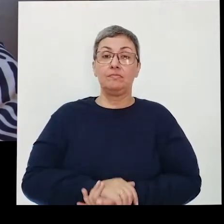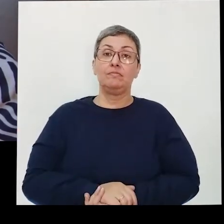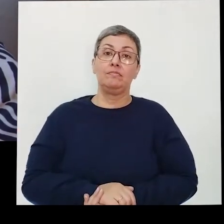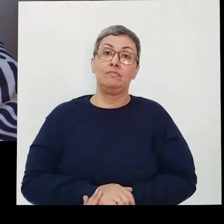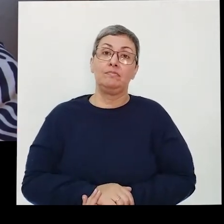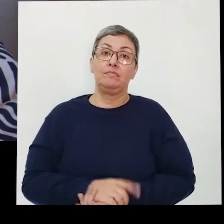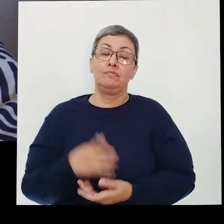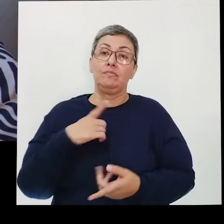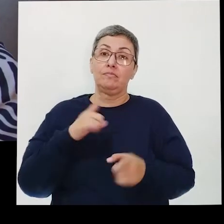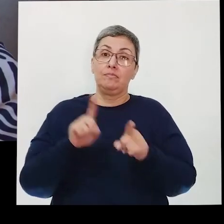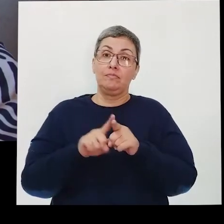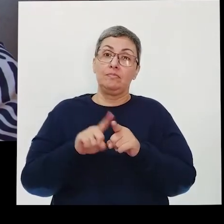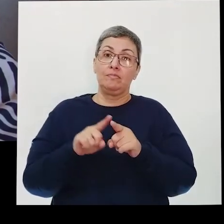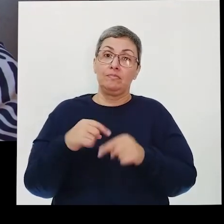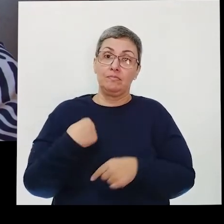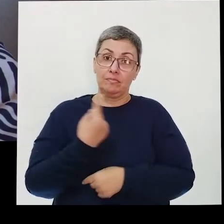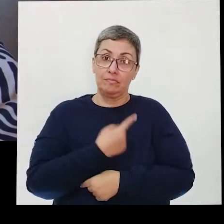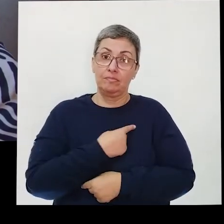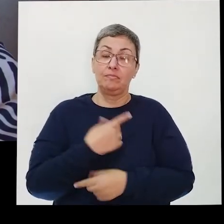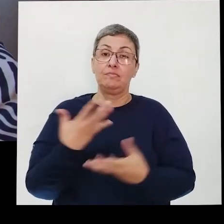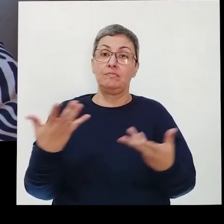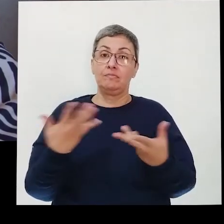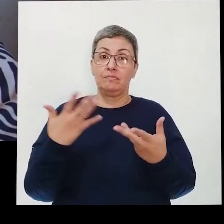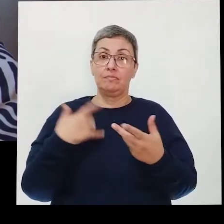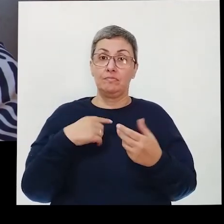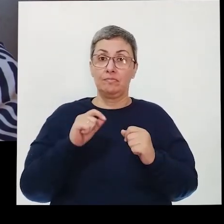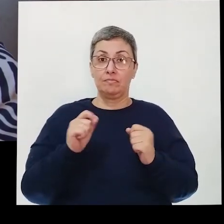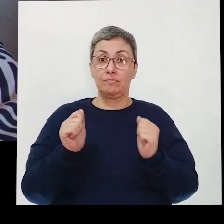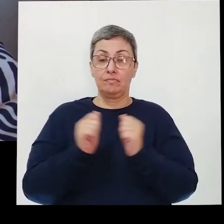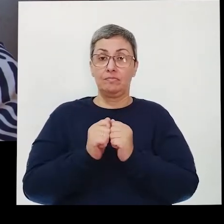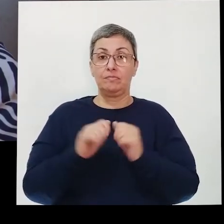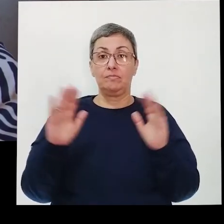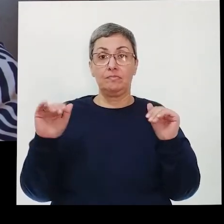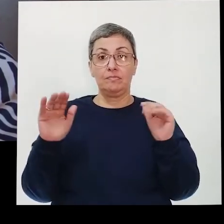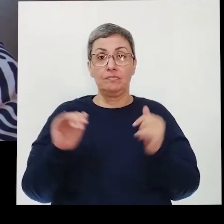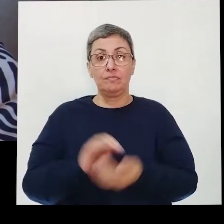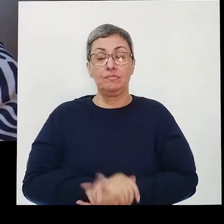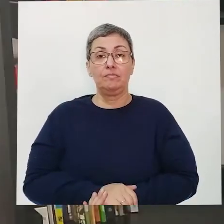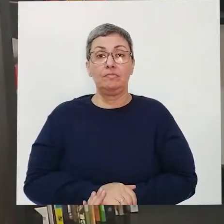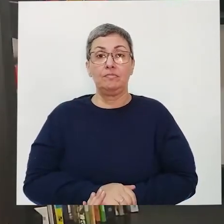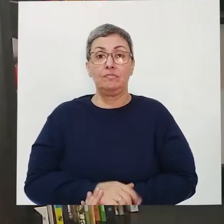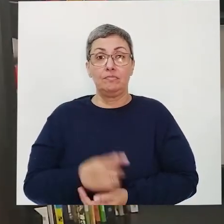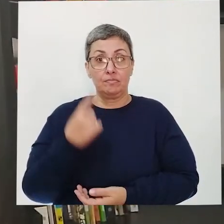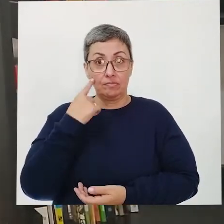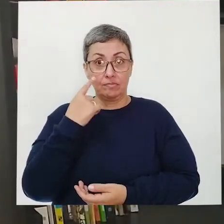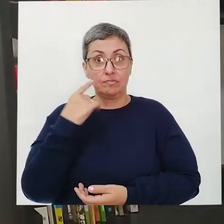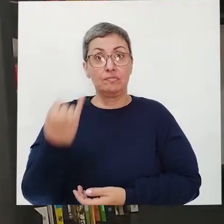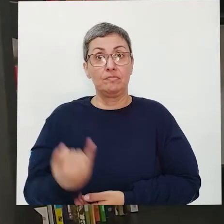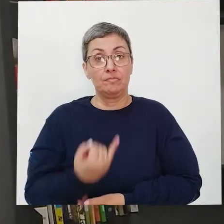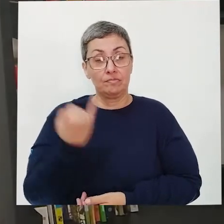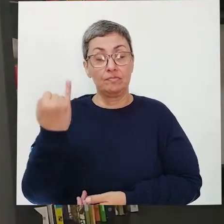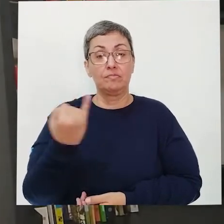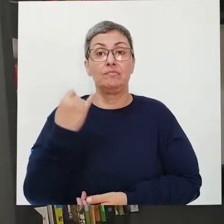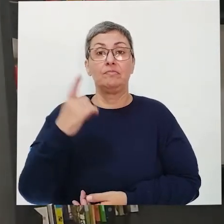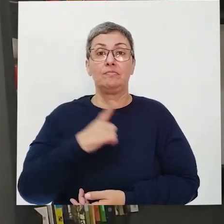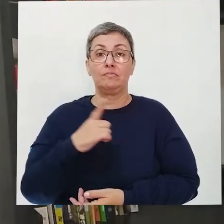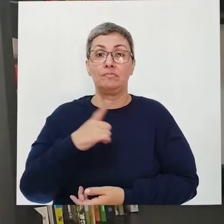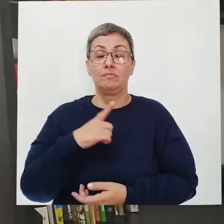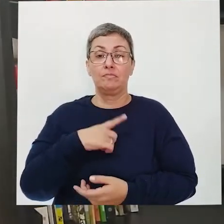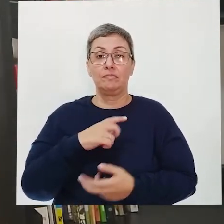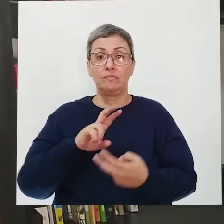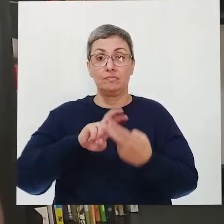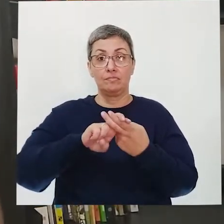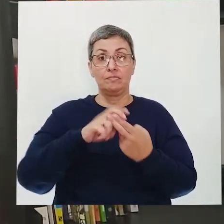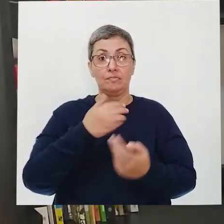e essa missão aí é nossa, então eu conto com vocês, viu? Tchauzinho! Viram como é importante a gente ter o